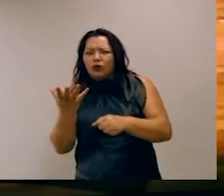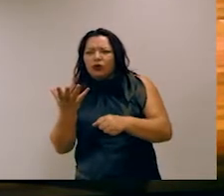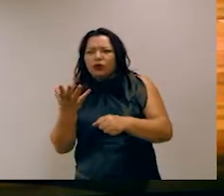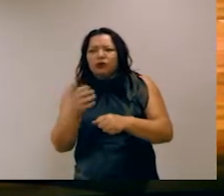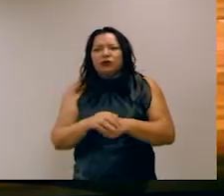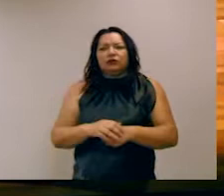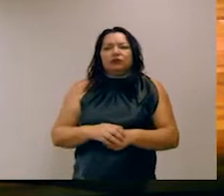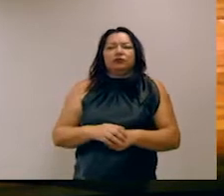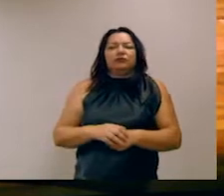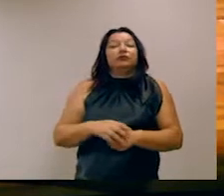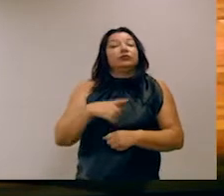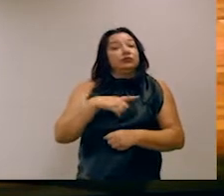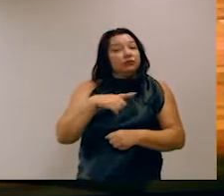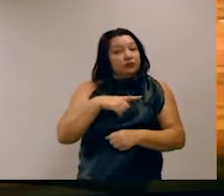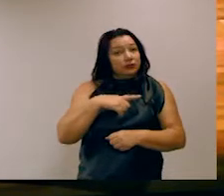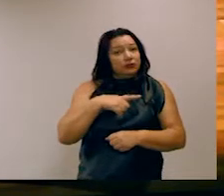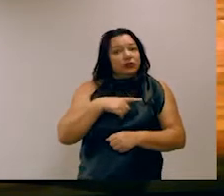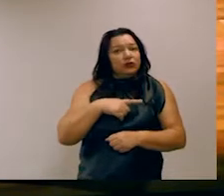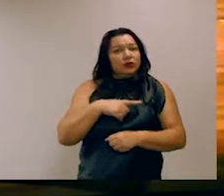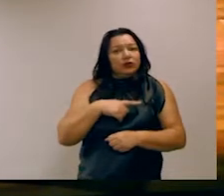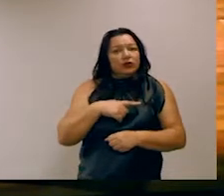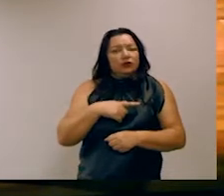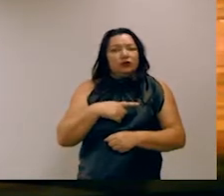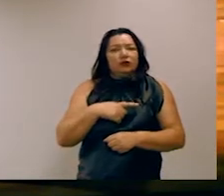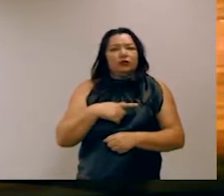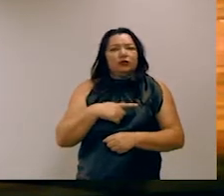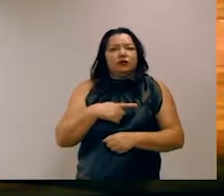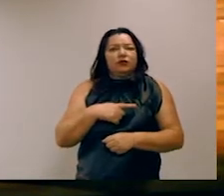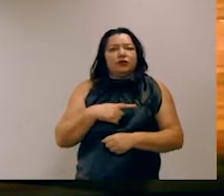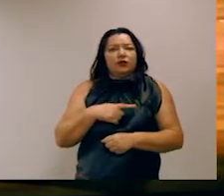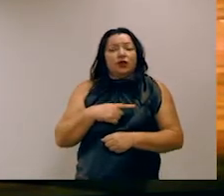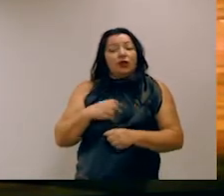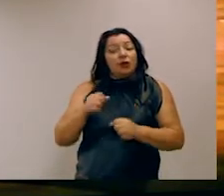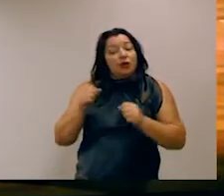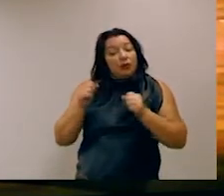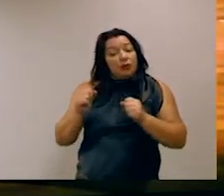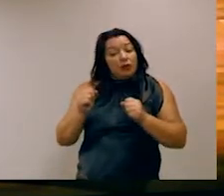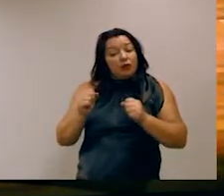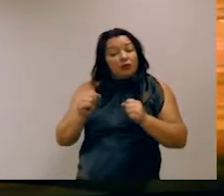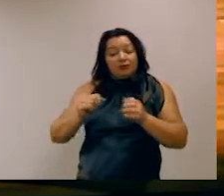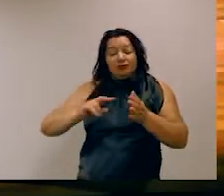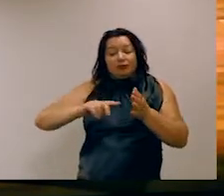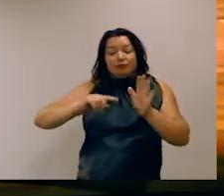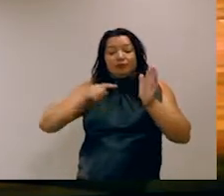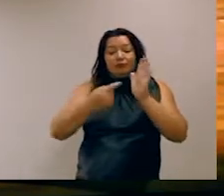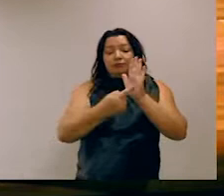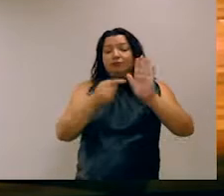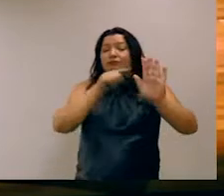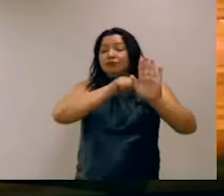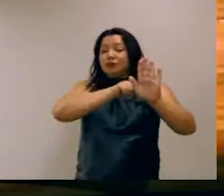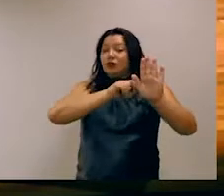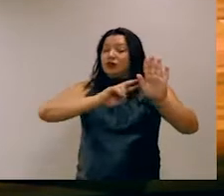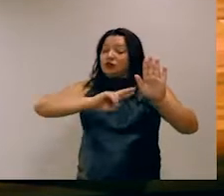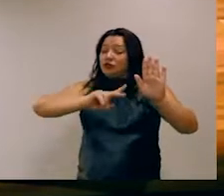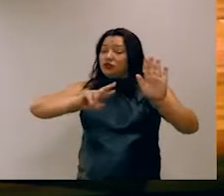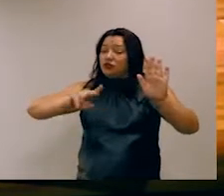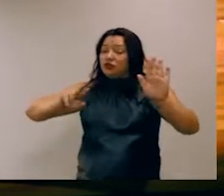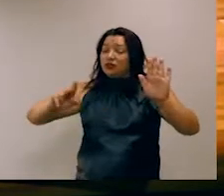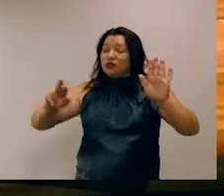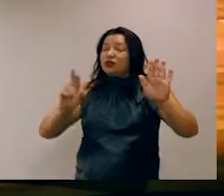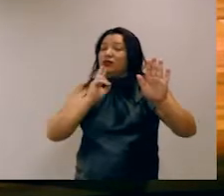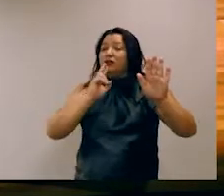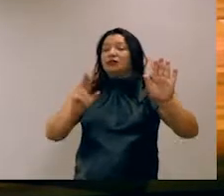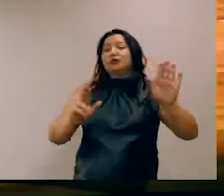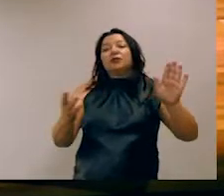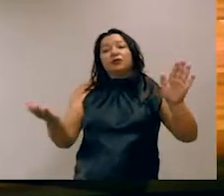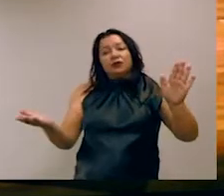casos, por exemplo, em que simplesmente, sei lá, o possível objeto é ambíguo. Poderiam ser vários possíveis objetos. Em